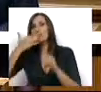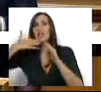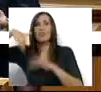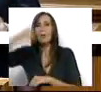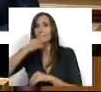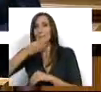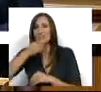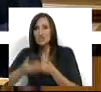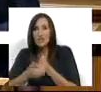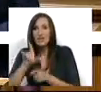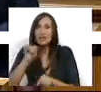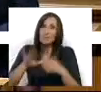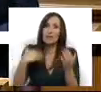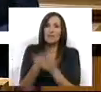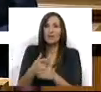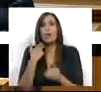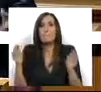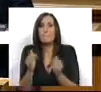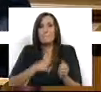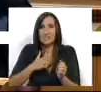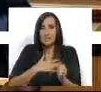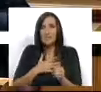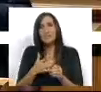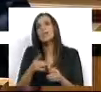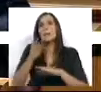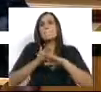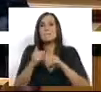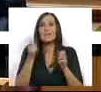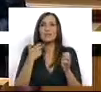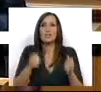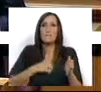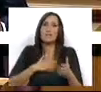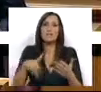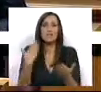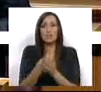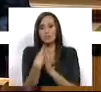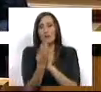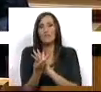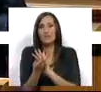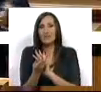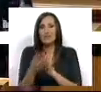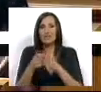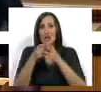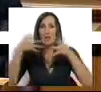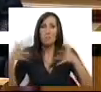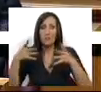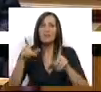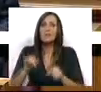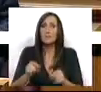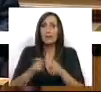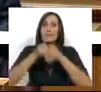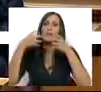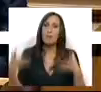mais as dificuldades das pequenas e médias em pregomércio, contribuindo para aumentar as falências e, consequentemente, para também